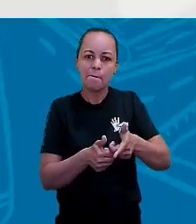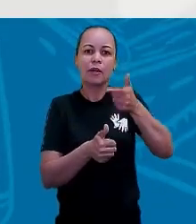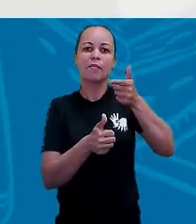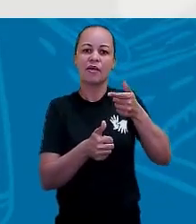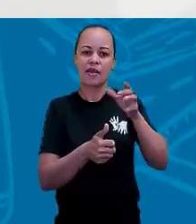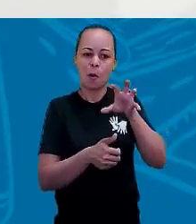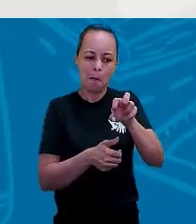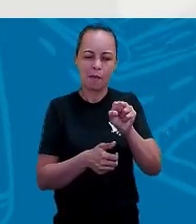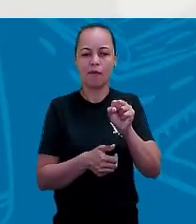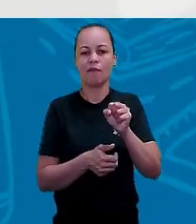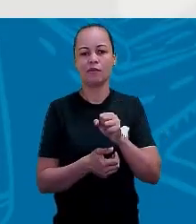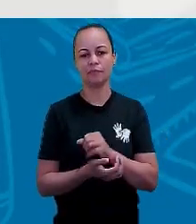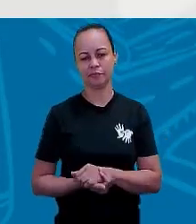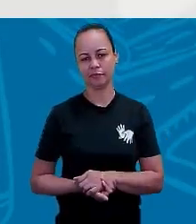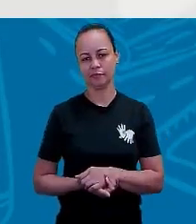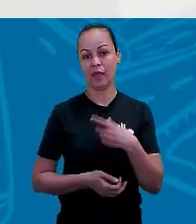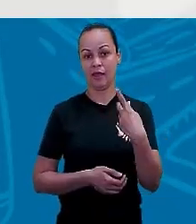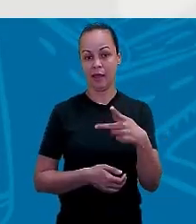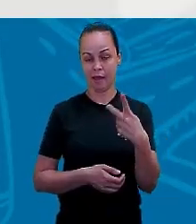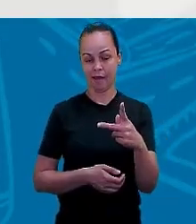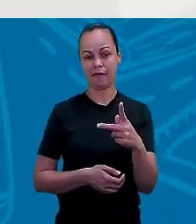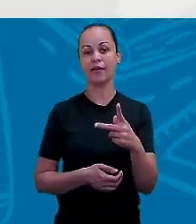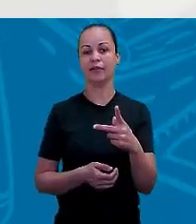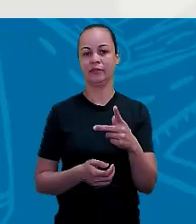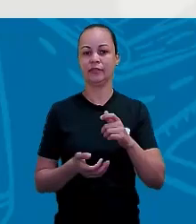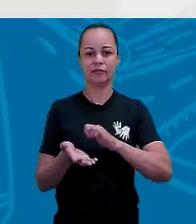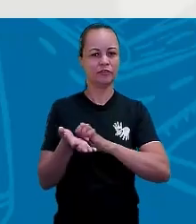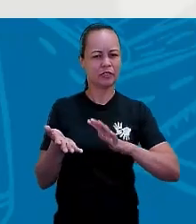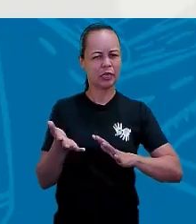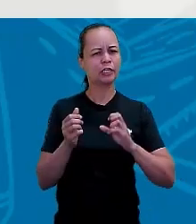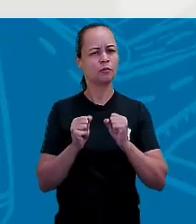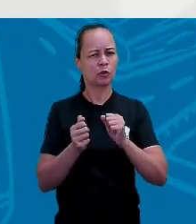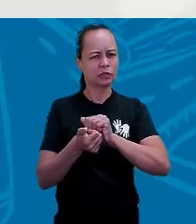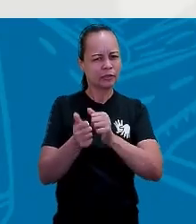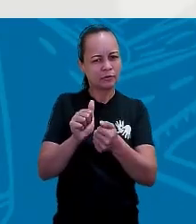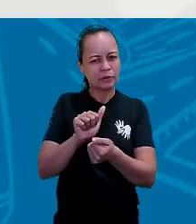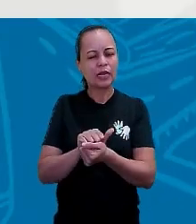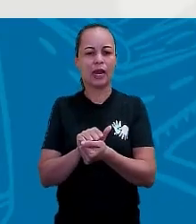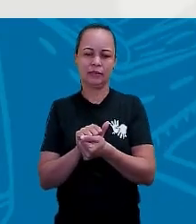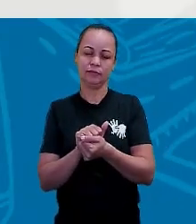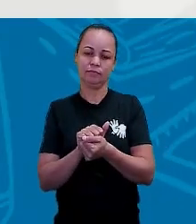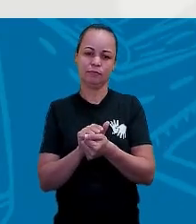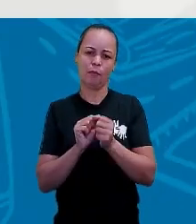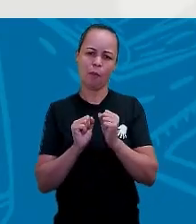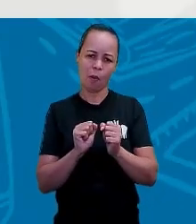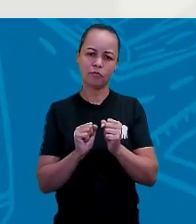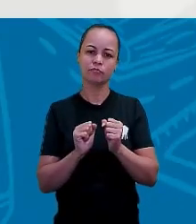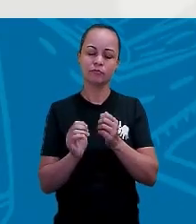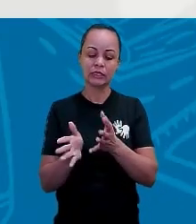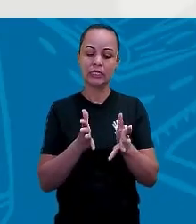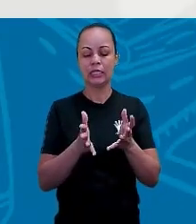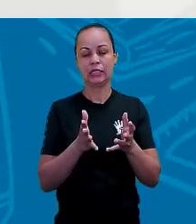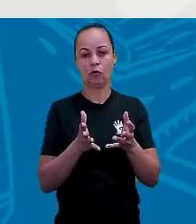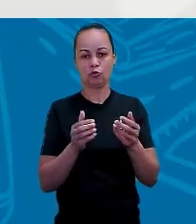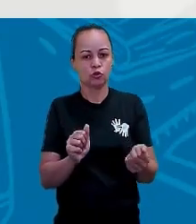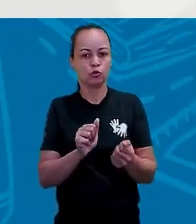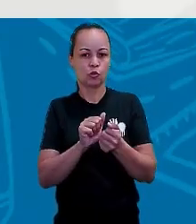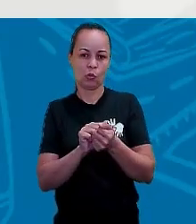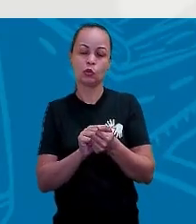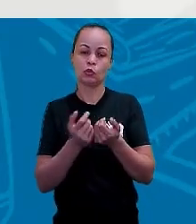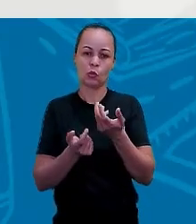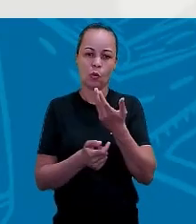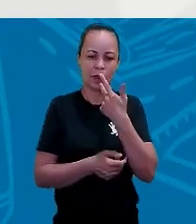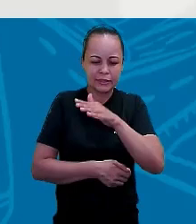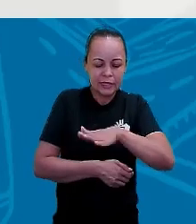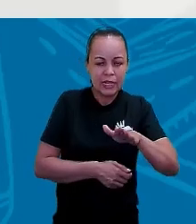Essa atividade, ela pode ser adaptada. Foi isso que eu fiz com as minhas crianças. Eu adaptei. As crianças